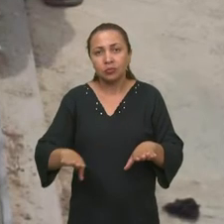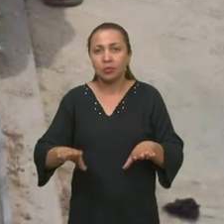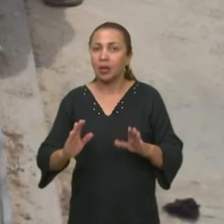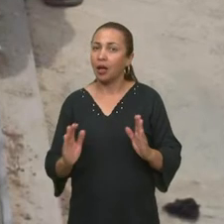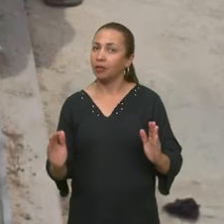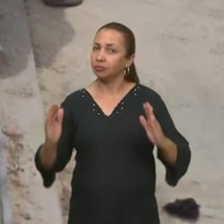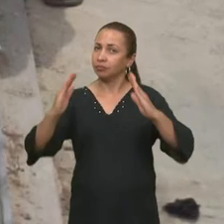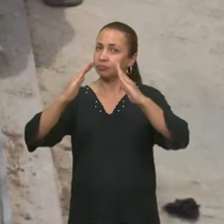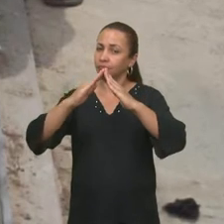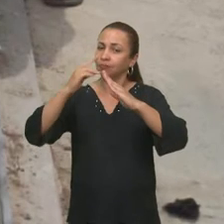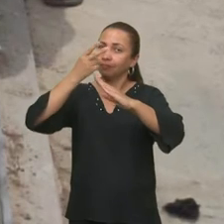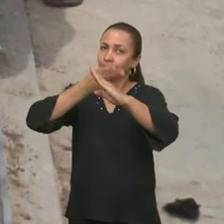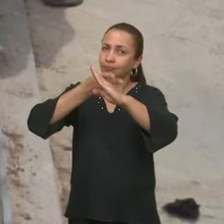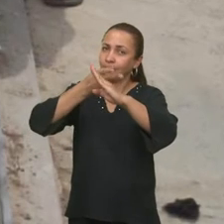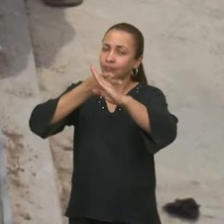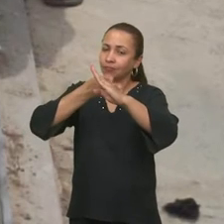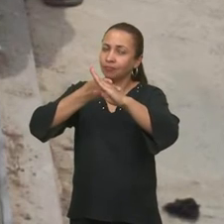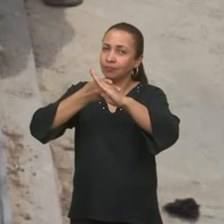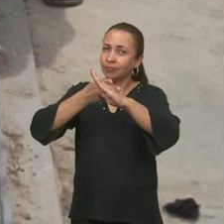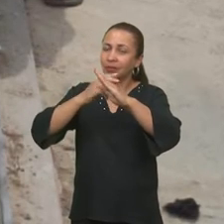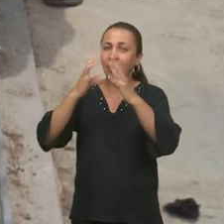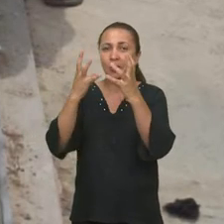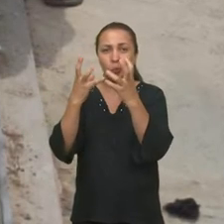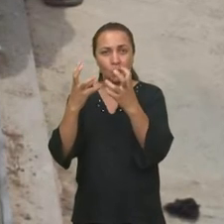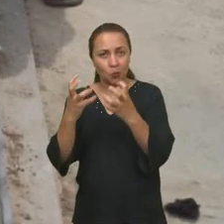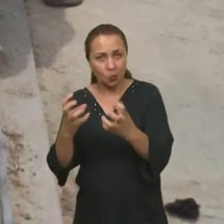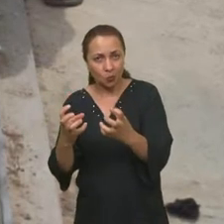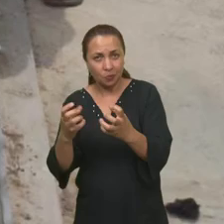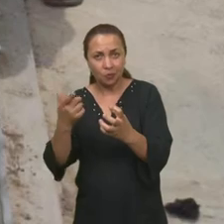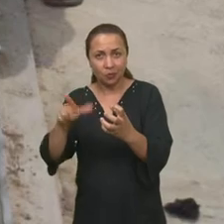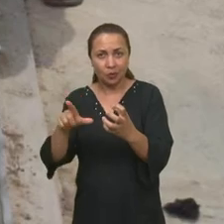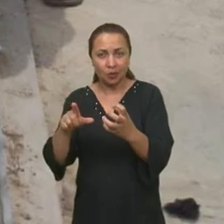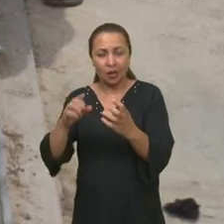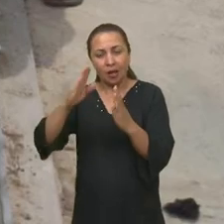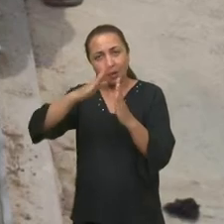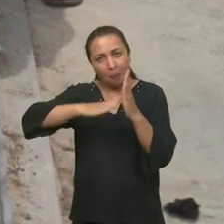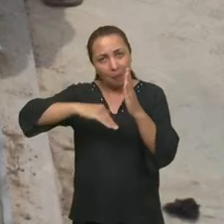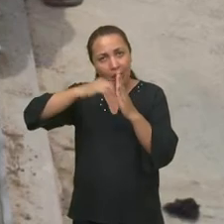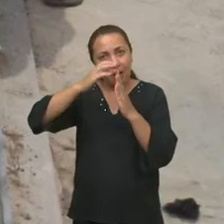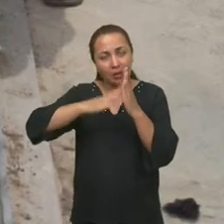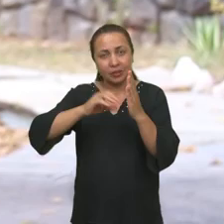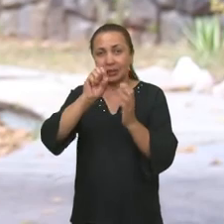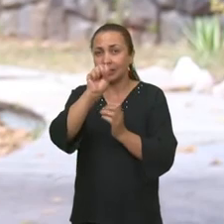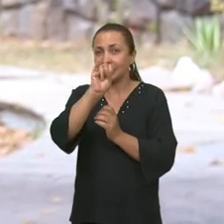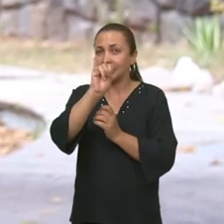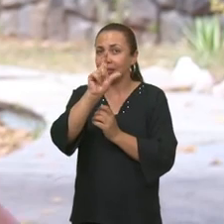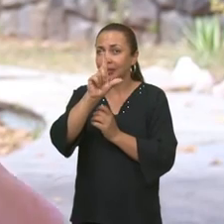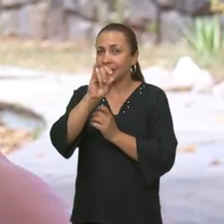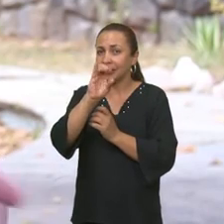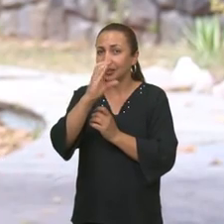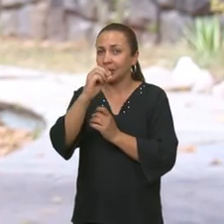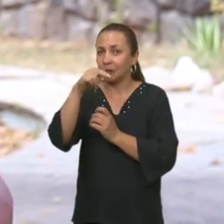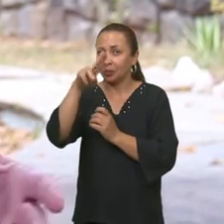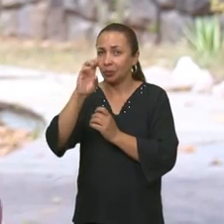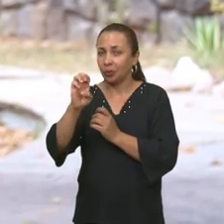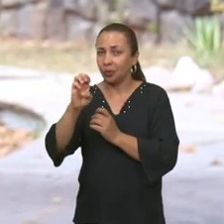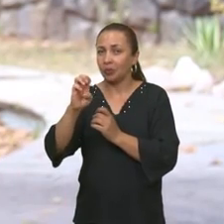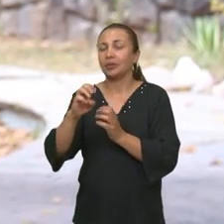coloca o vidro. Aí deixa secar, quando coloca o silicone de alta temperatura